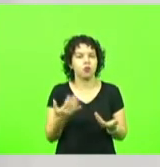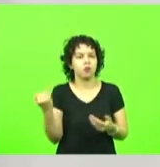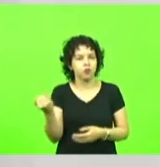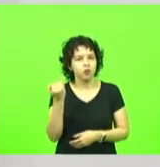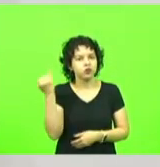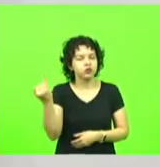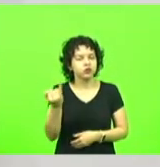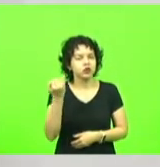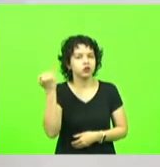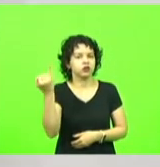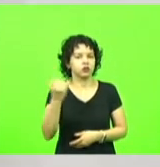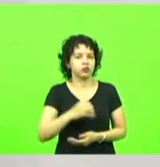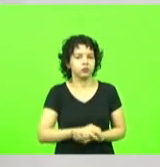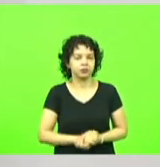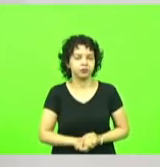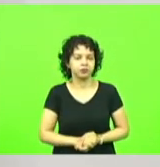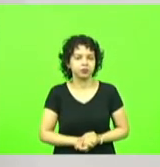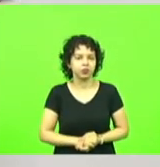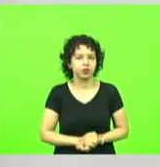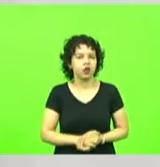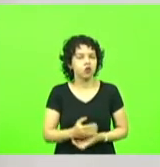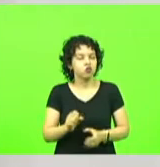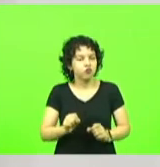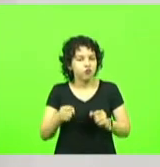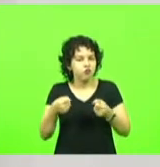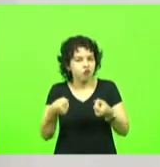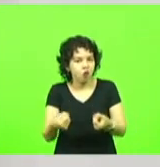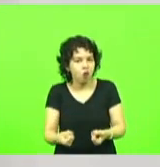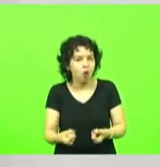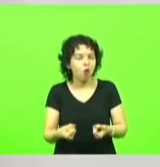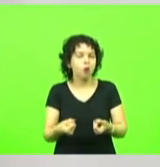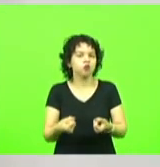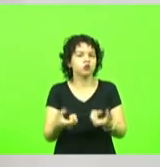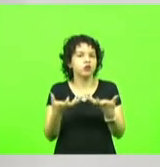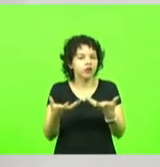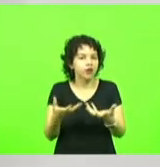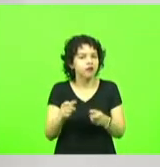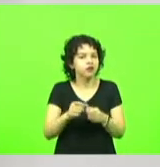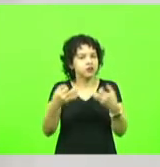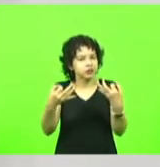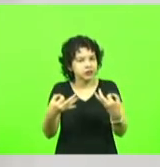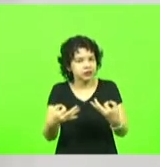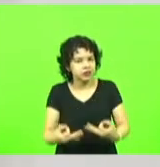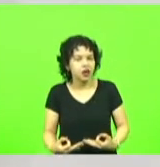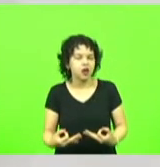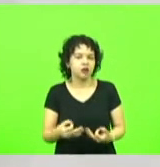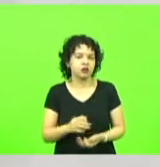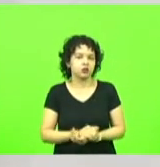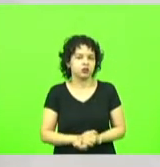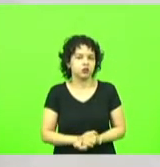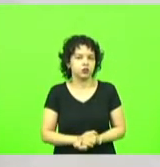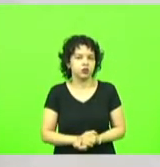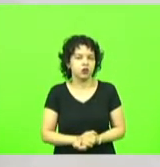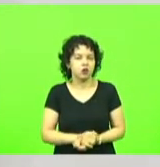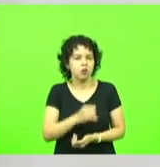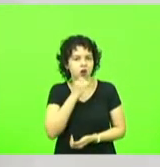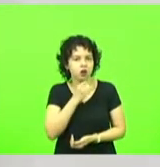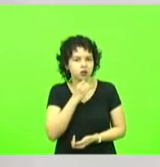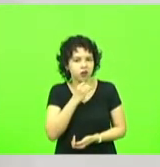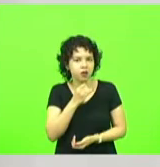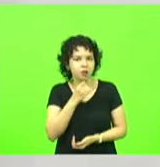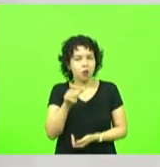acertar lá numa situação uma ou outra que um atleta faz uma grande